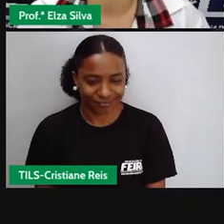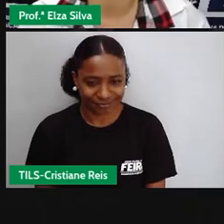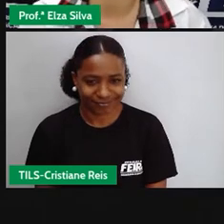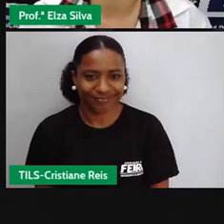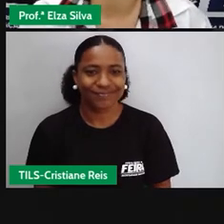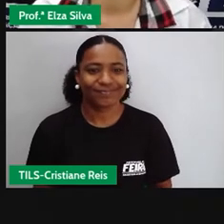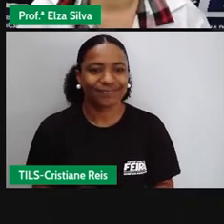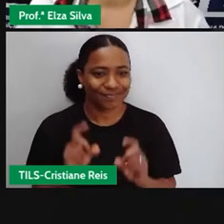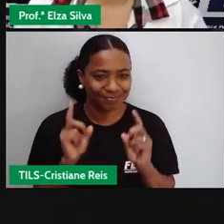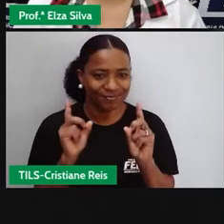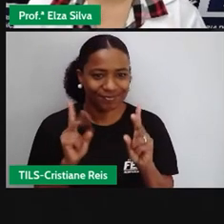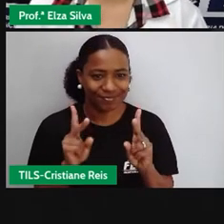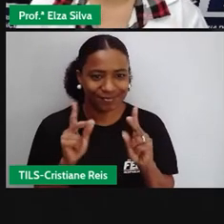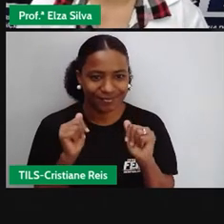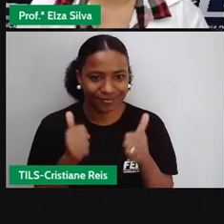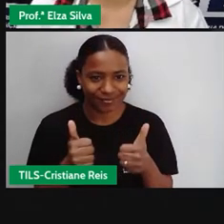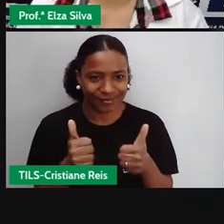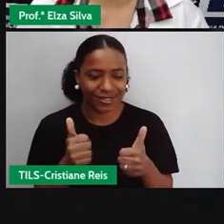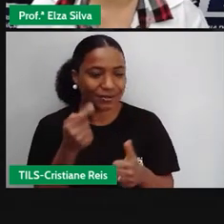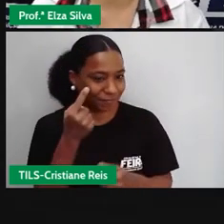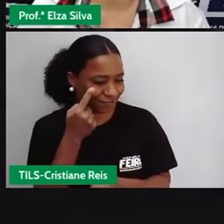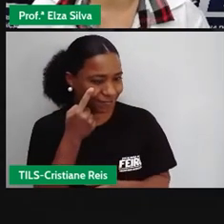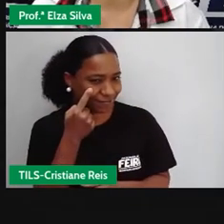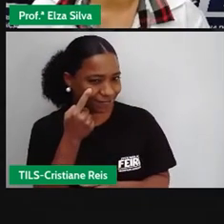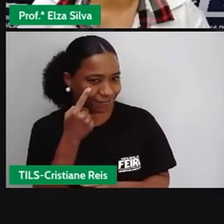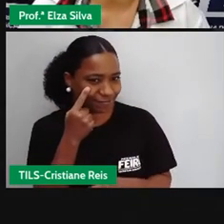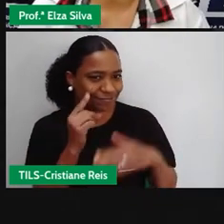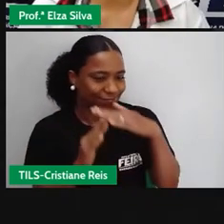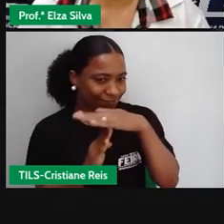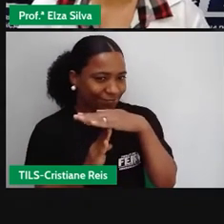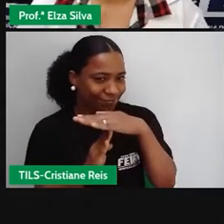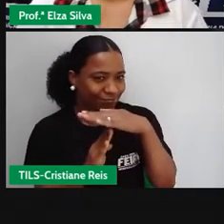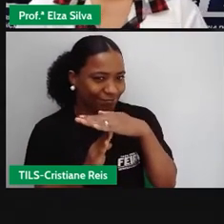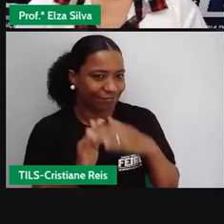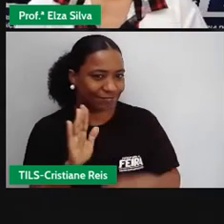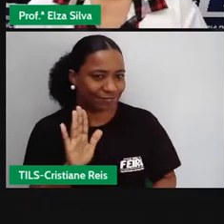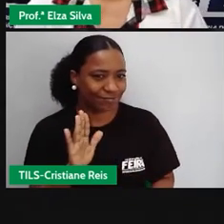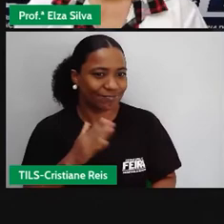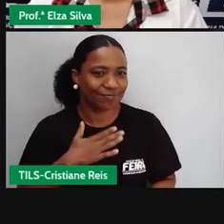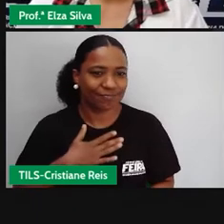Ok. Just a moment, por favor. Só um minutinho, por favor.